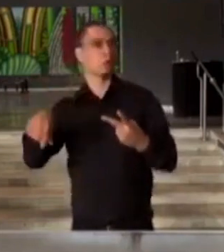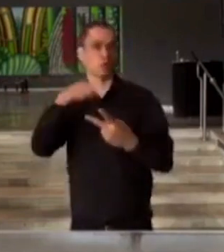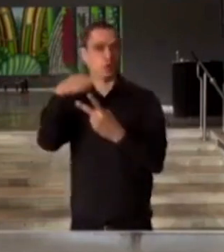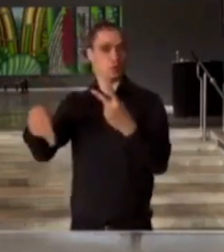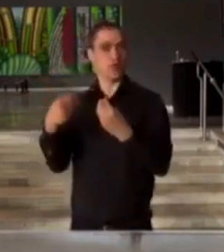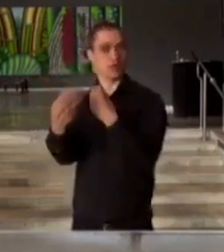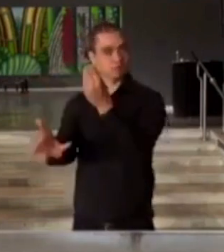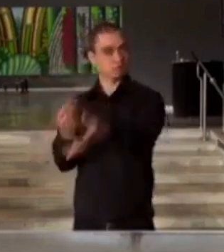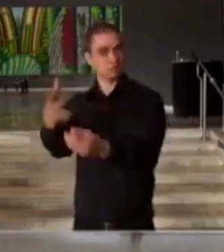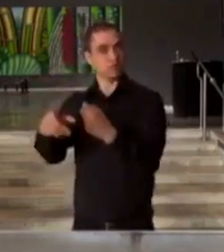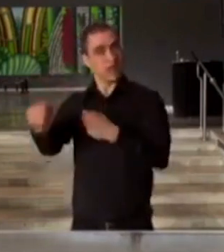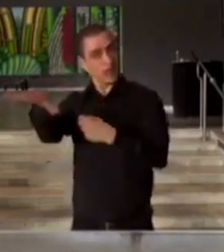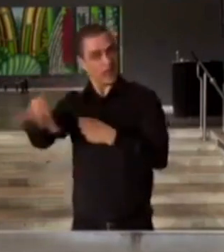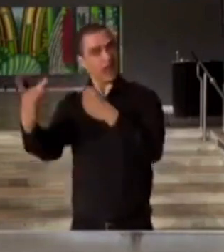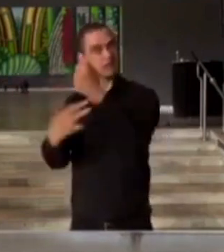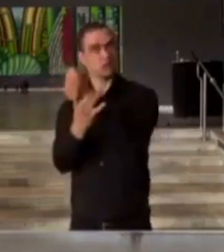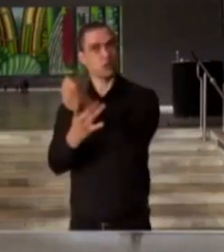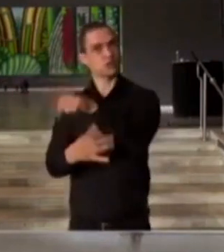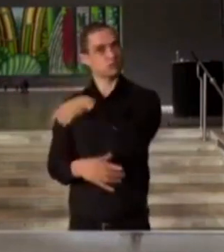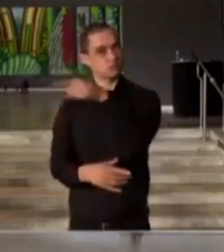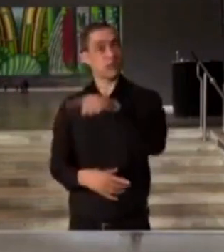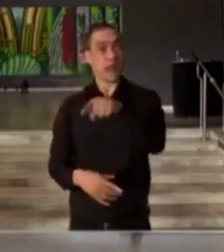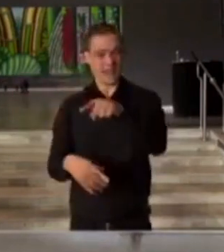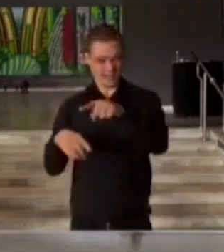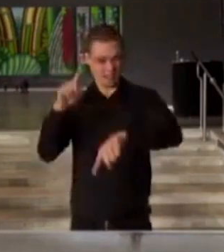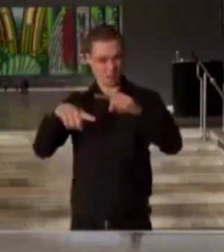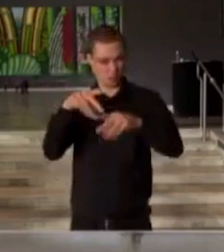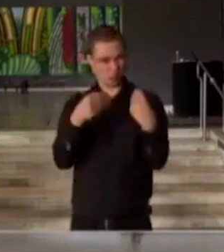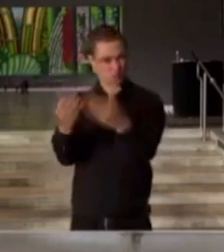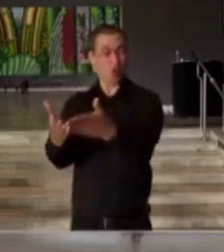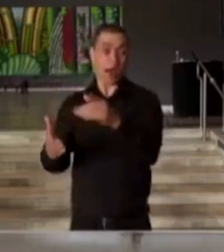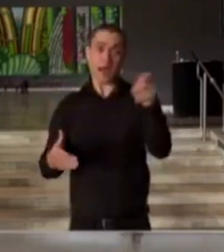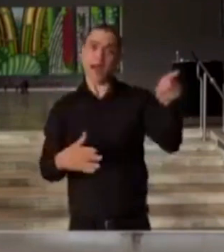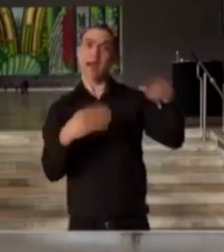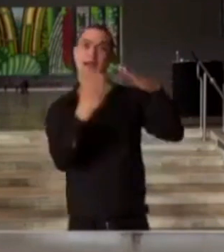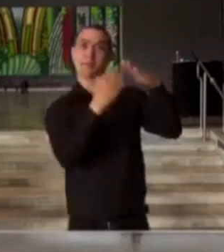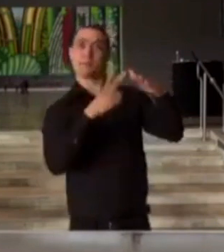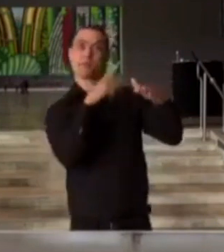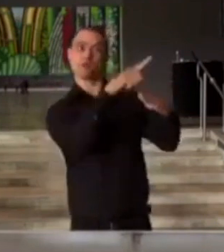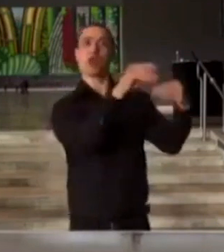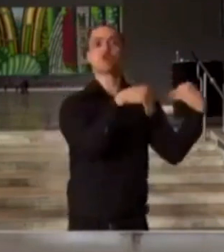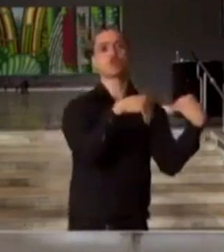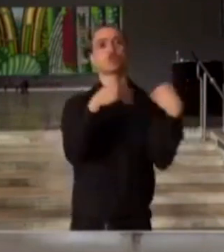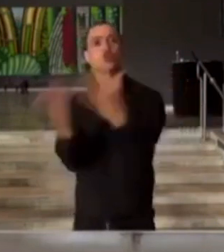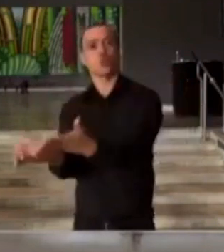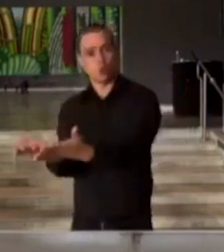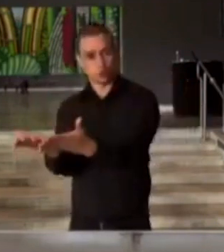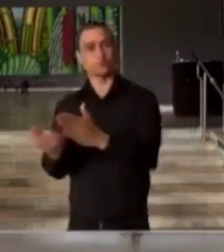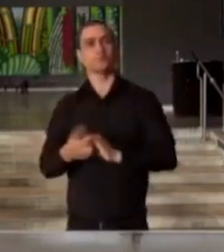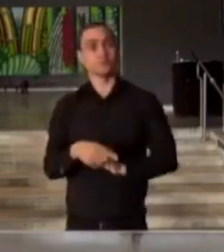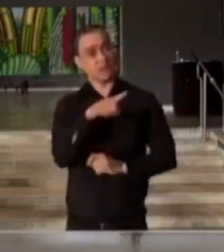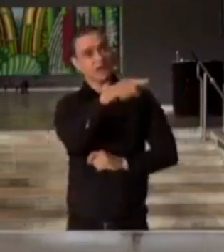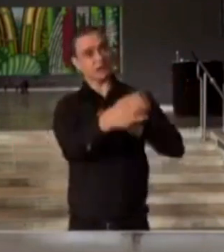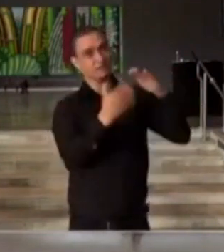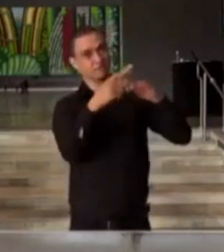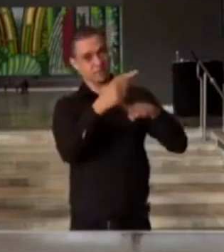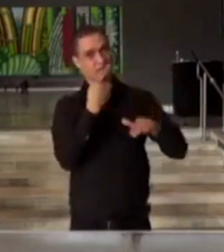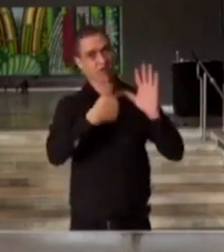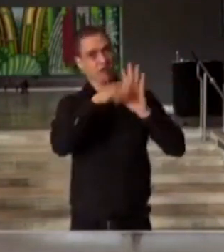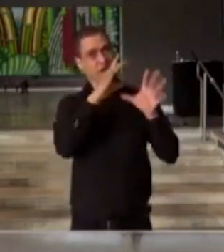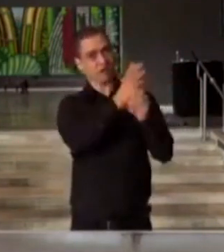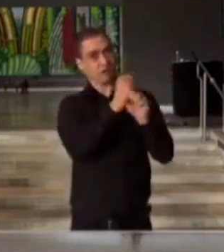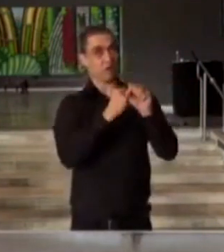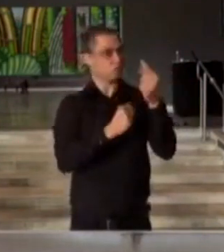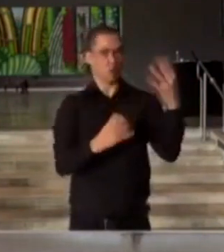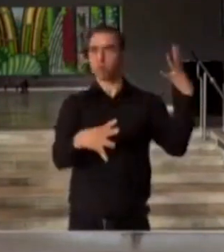destes equipamentos foram doados pelo setor privado por doações destas empresas, que de